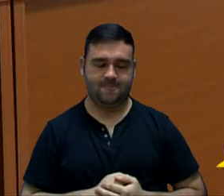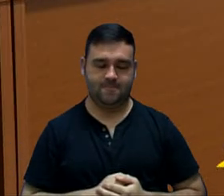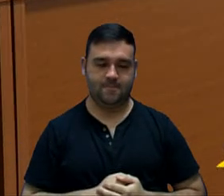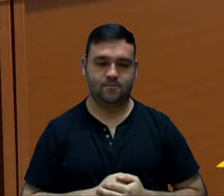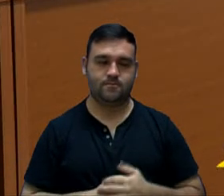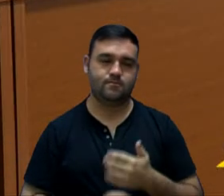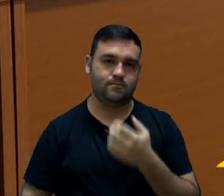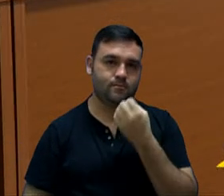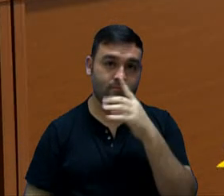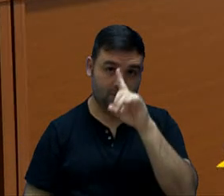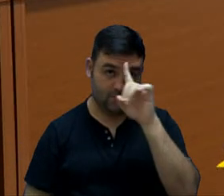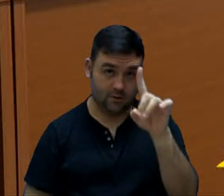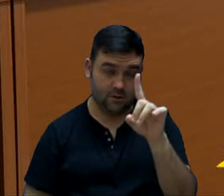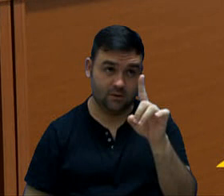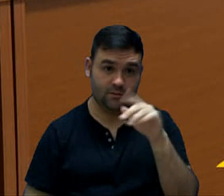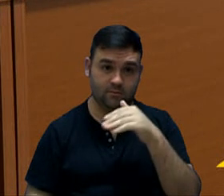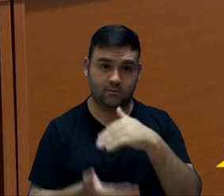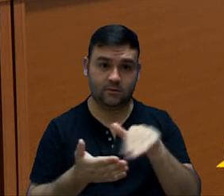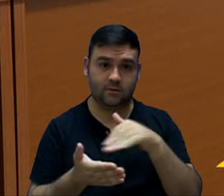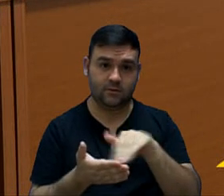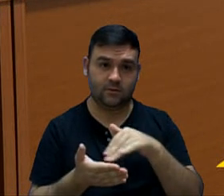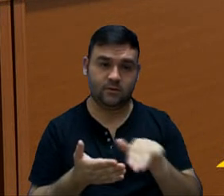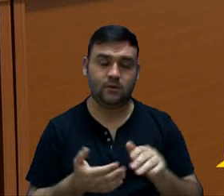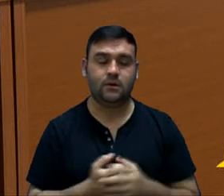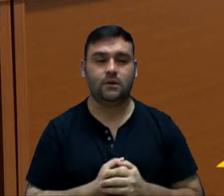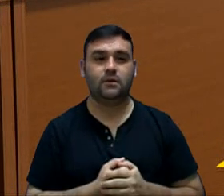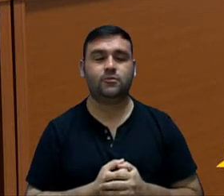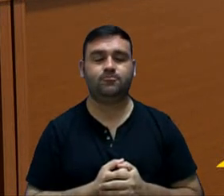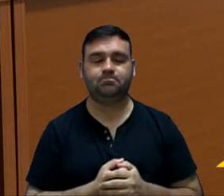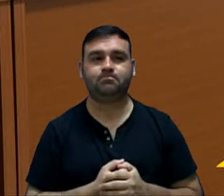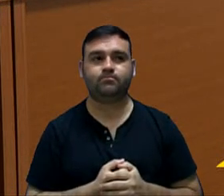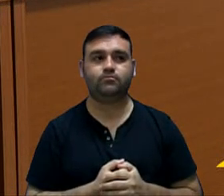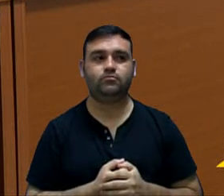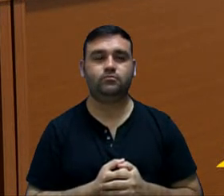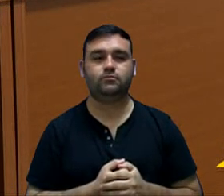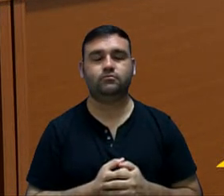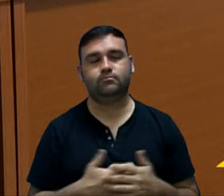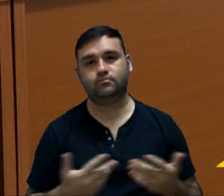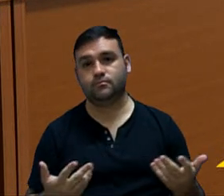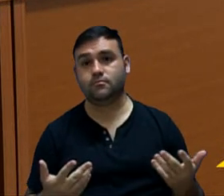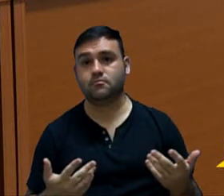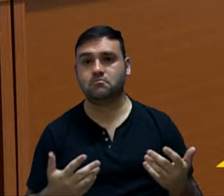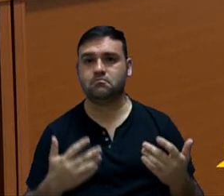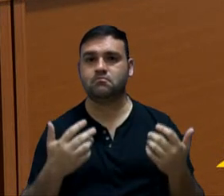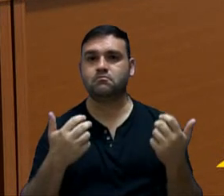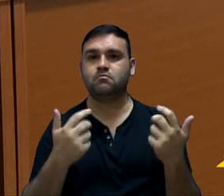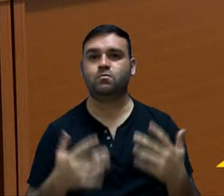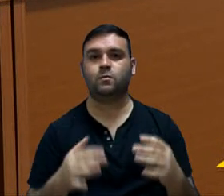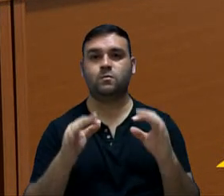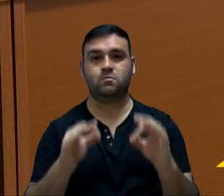Bom dia, secretário. Bom dia. Ficou bem